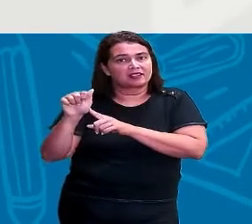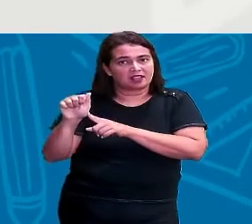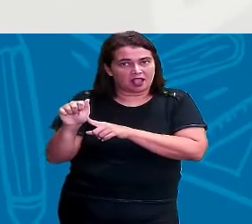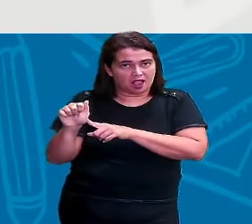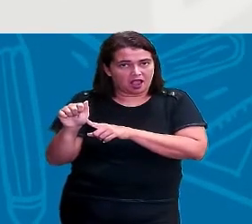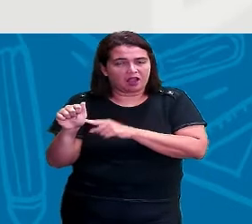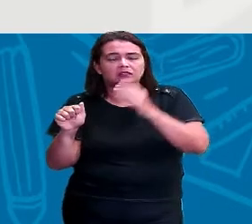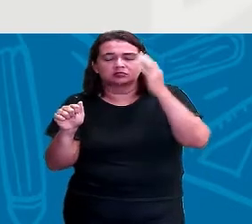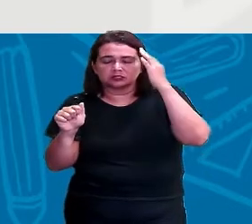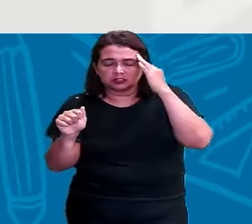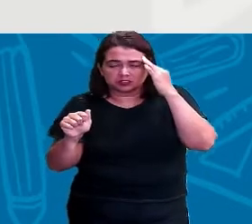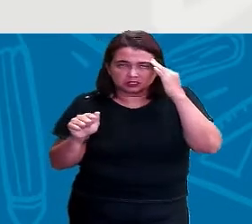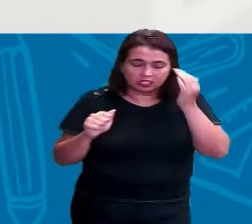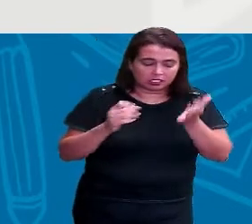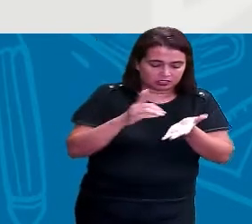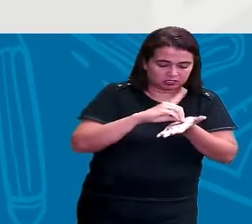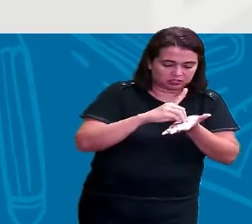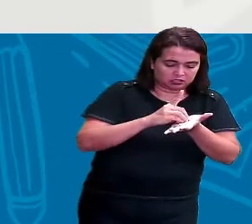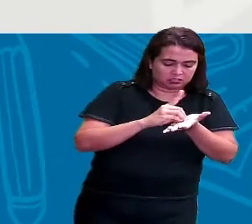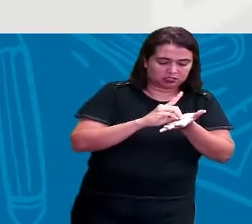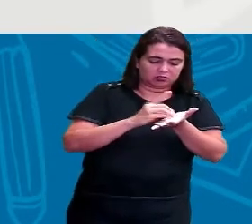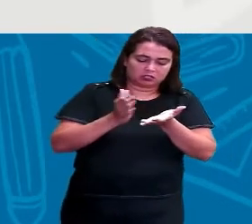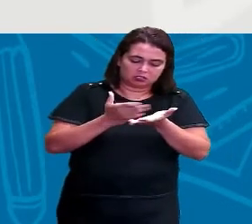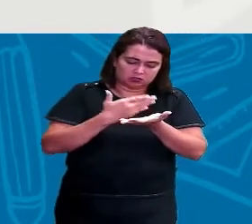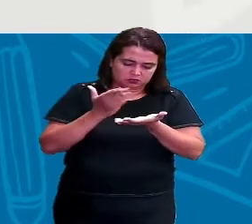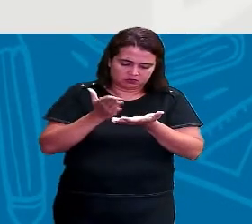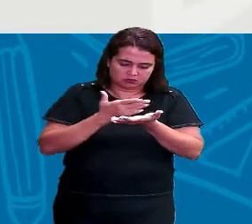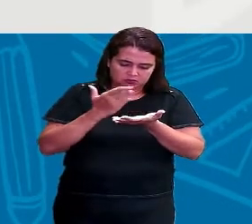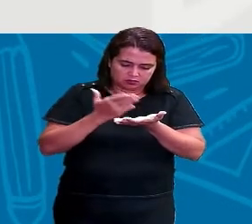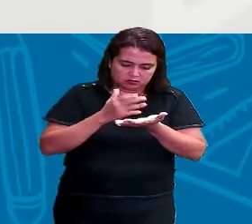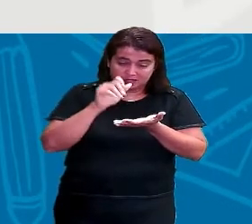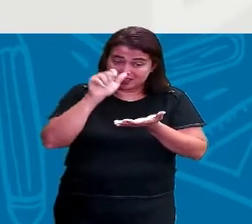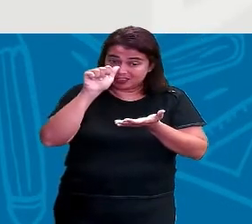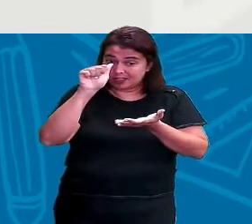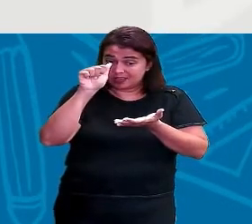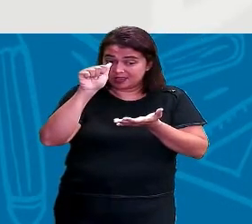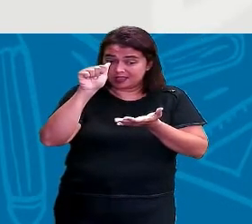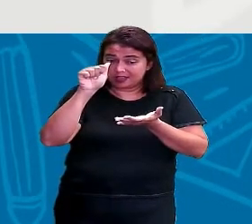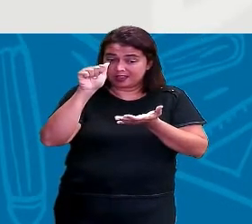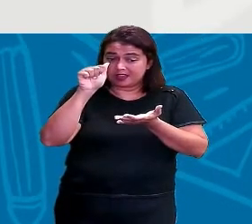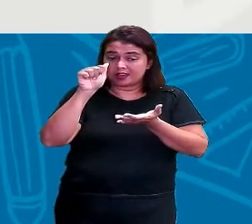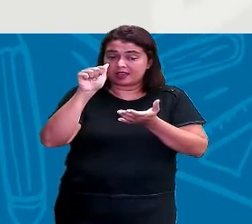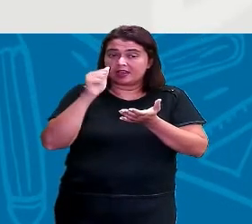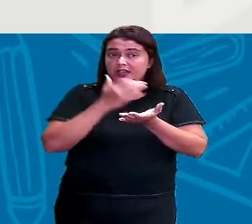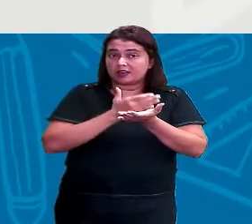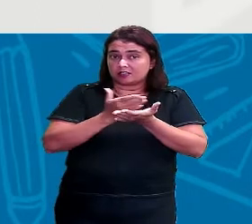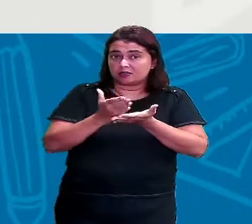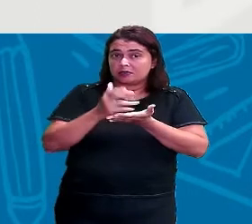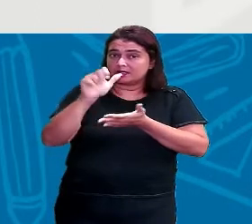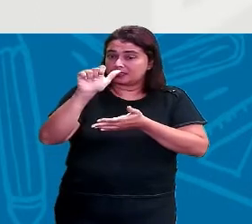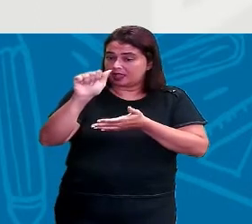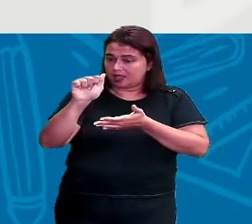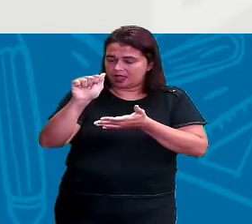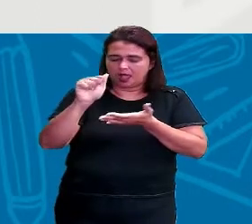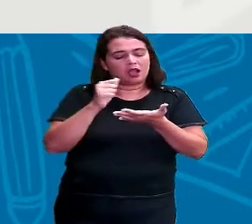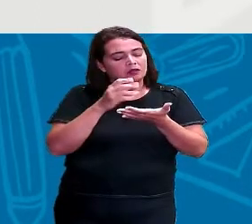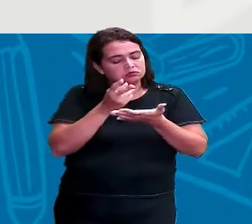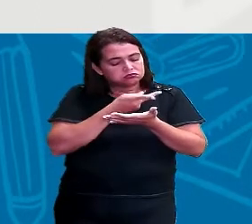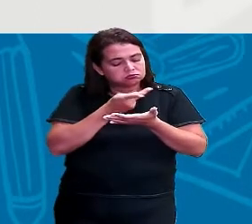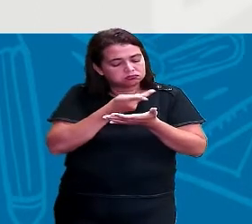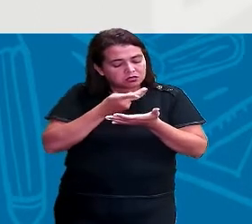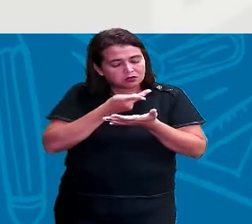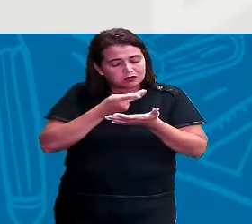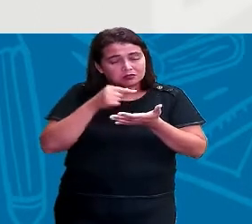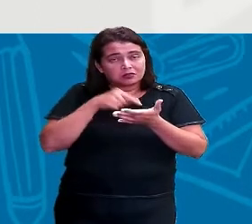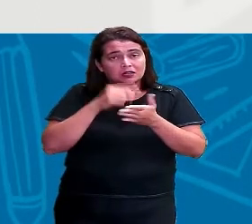A, então eu vou lá no dicionário e procuro no início onde começa com a letrinha A.